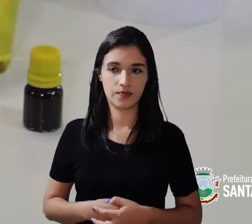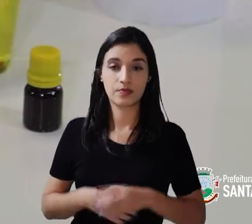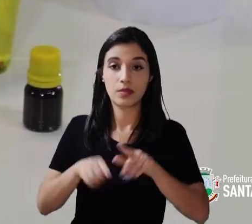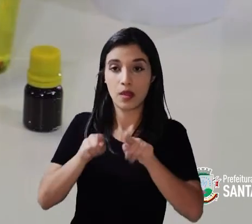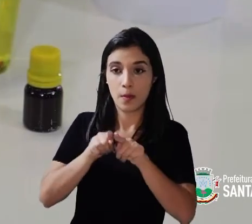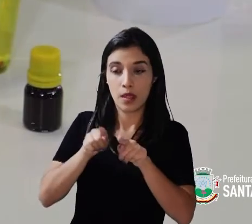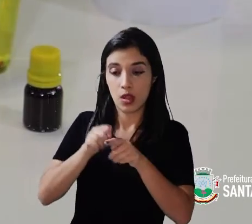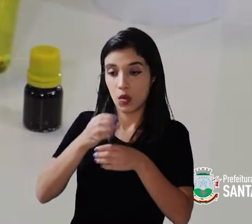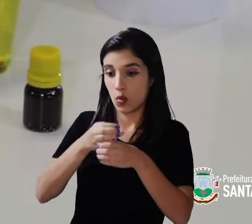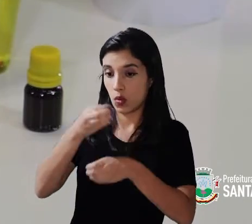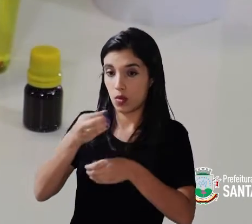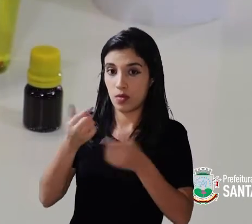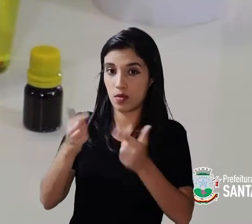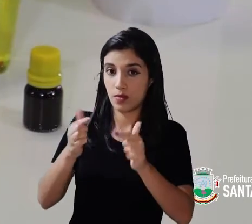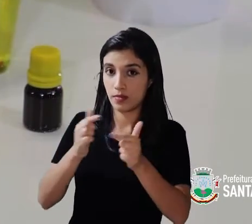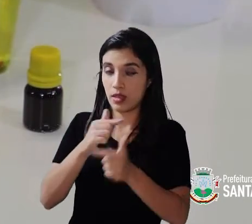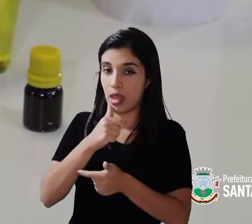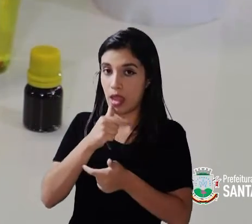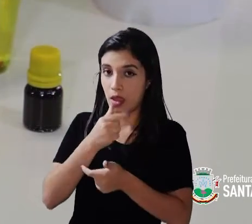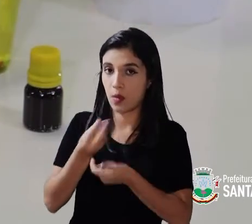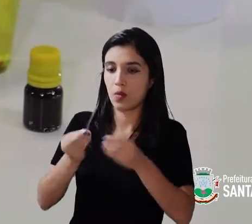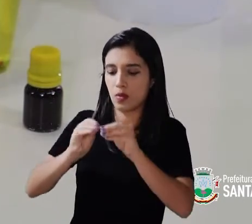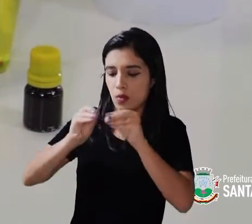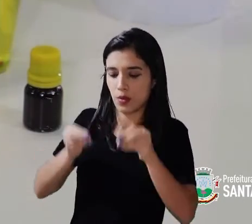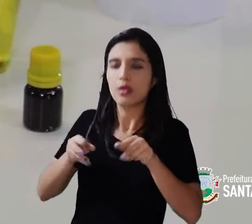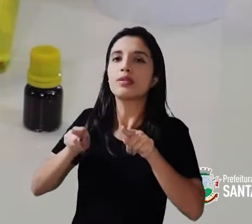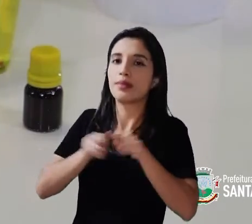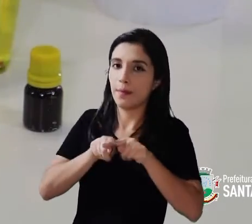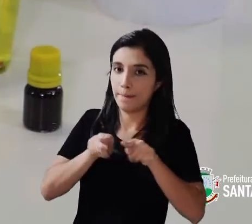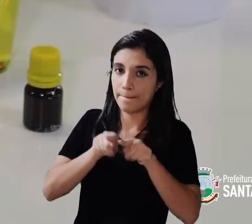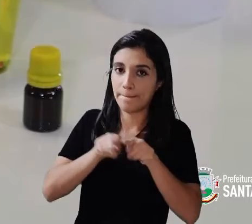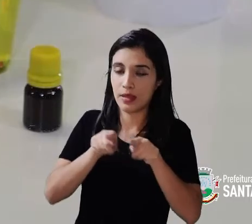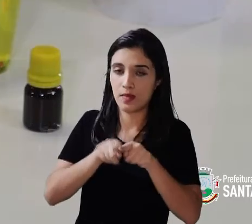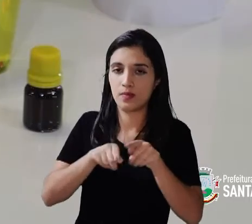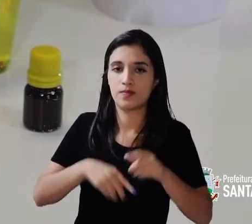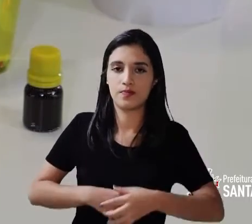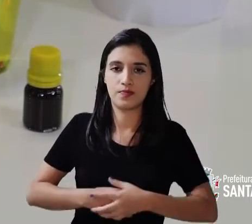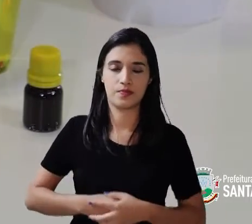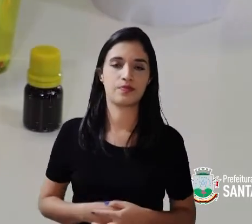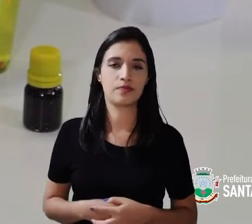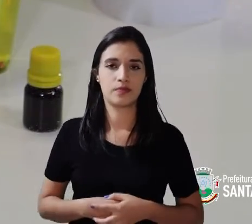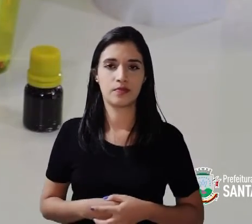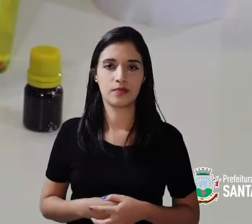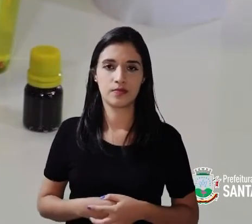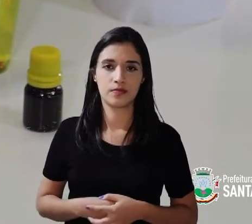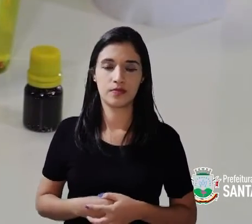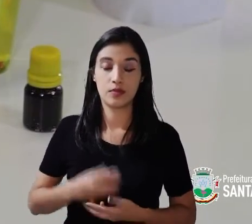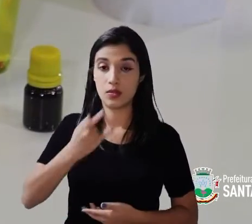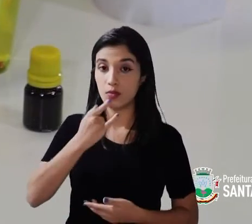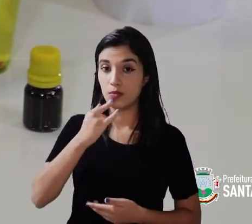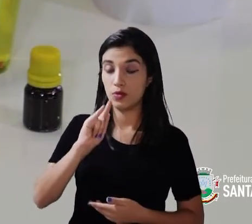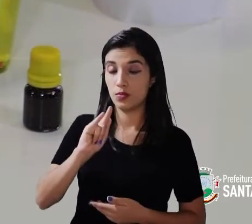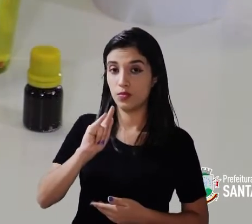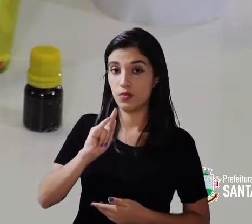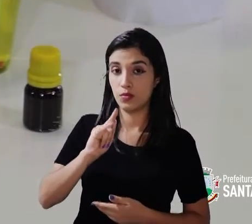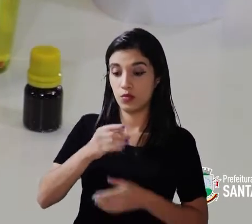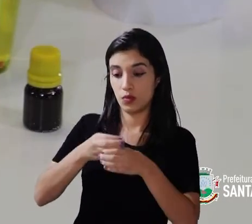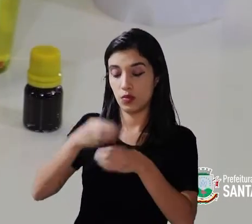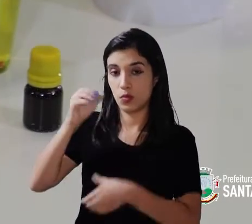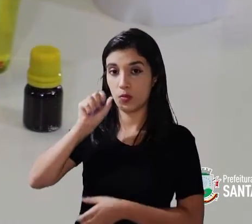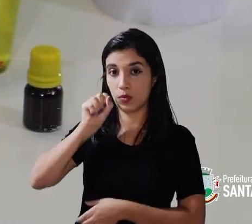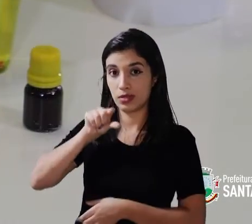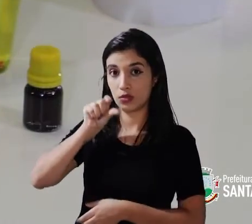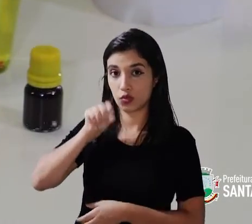vai no copo também que não tem nada e por último o copo